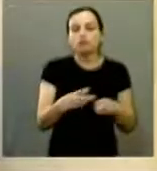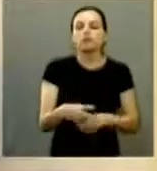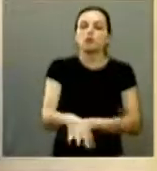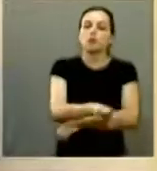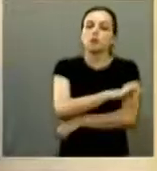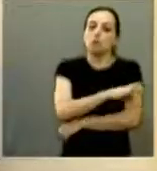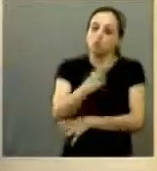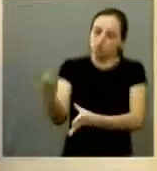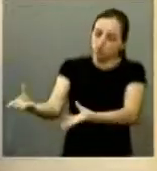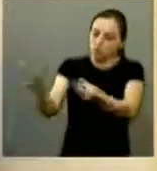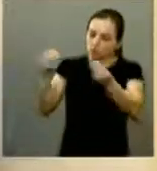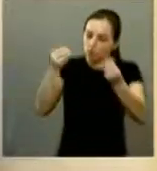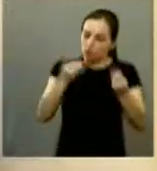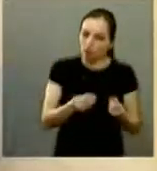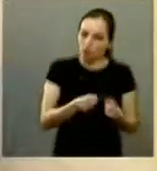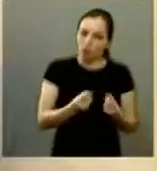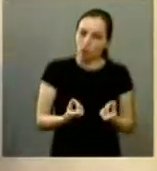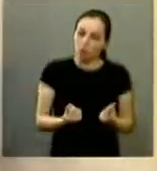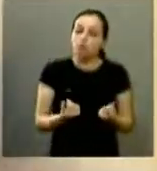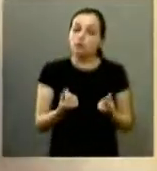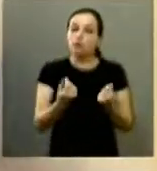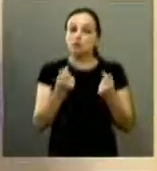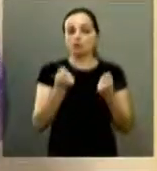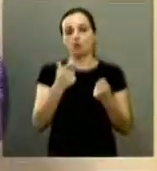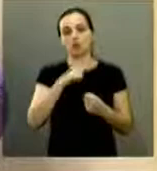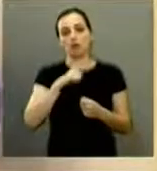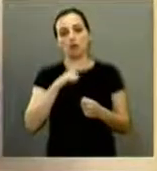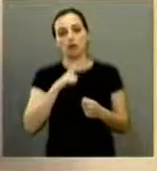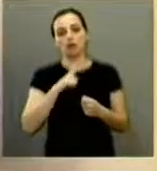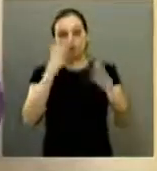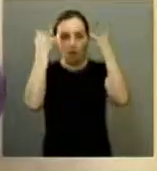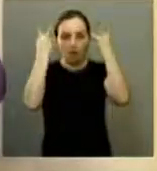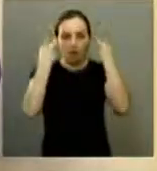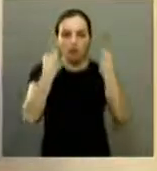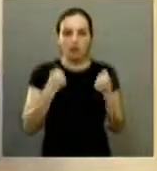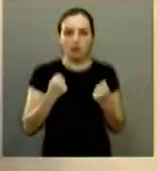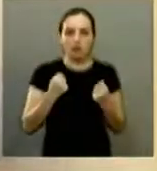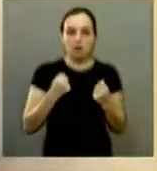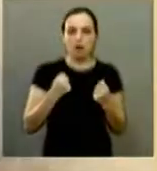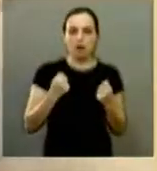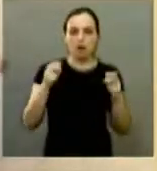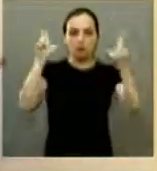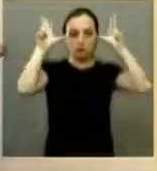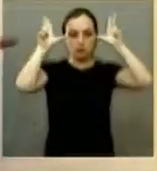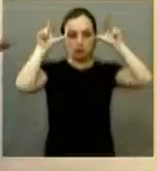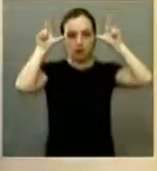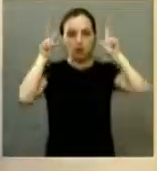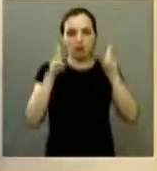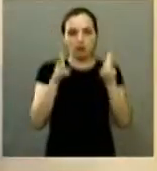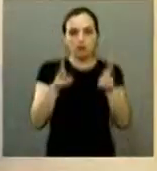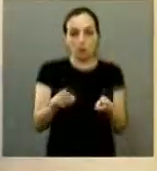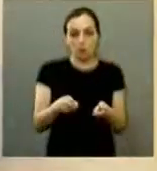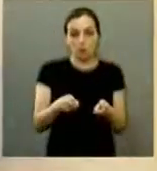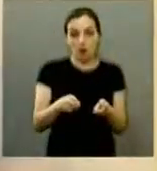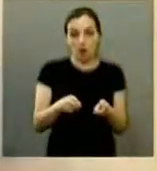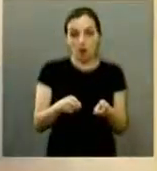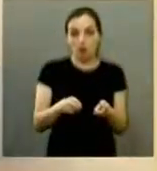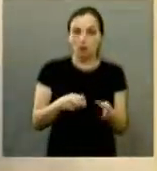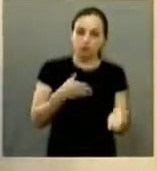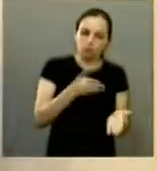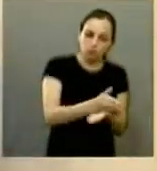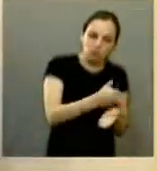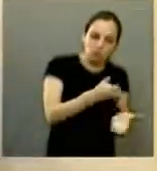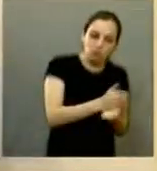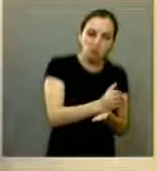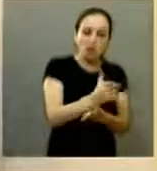é caro você manter esses animais de grande porte é difícil tanto que de todas as vezes que eu fui lá teve problema porque não